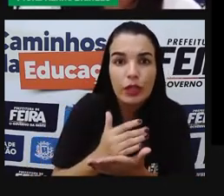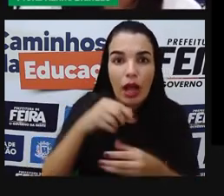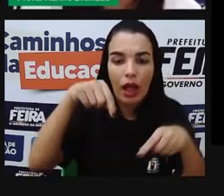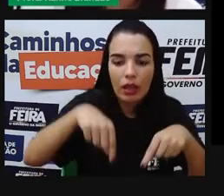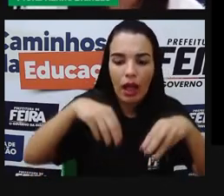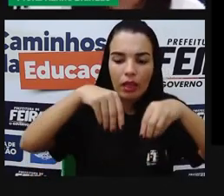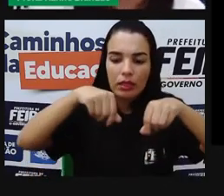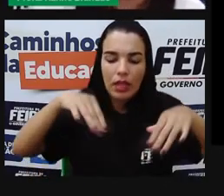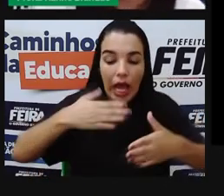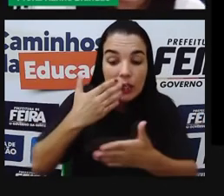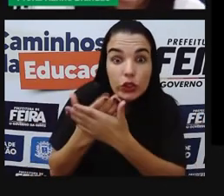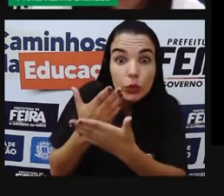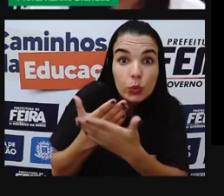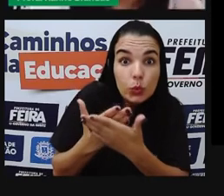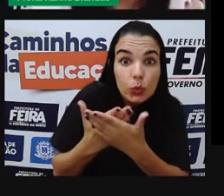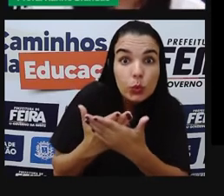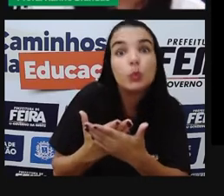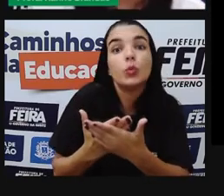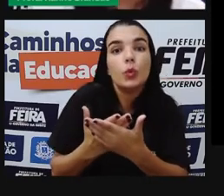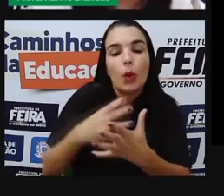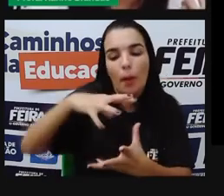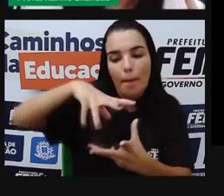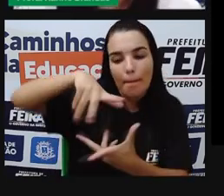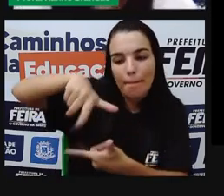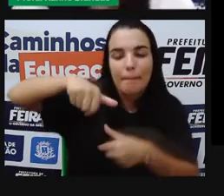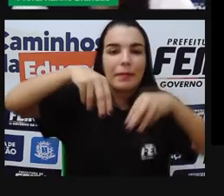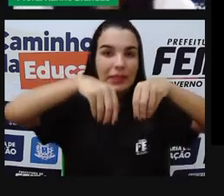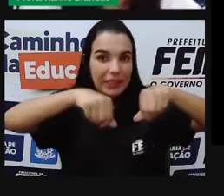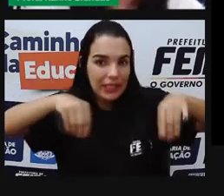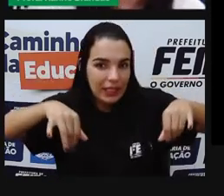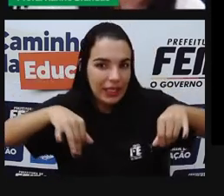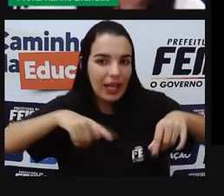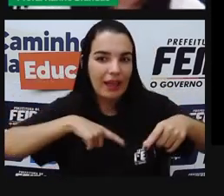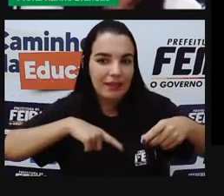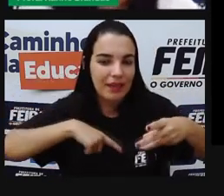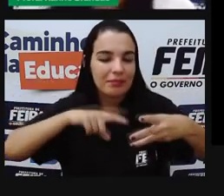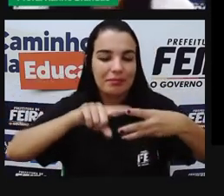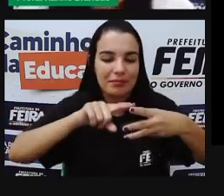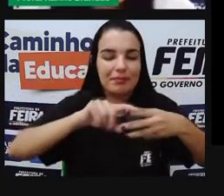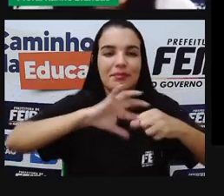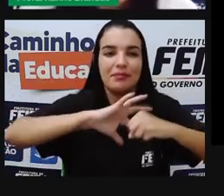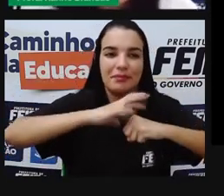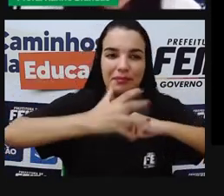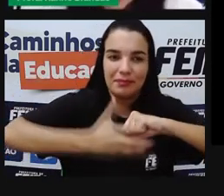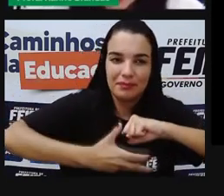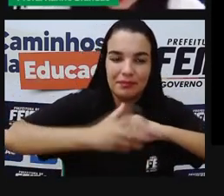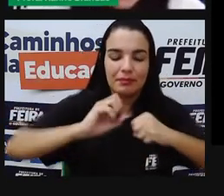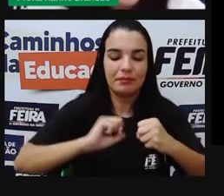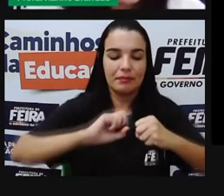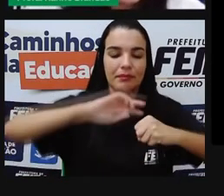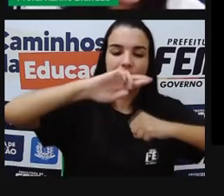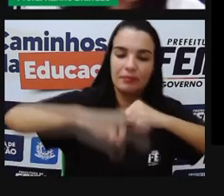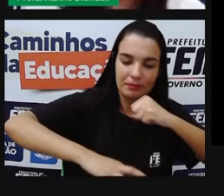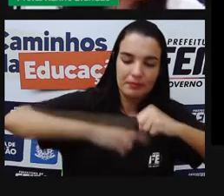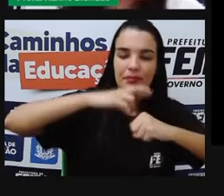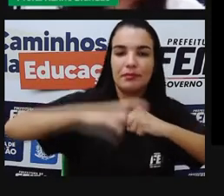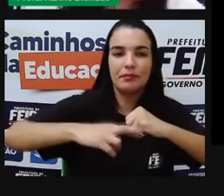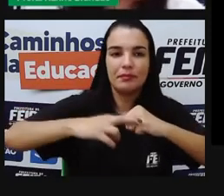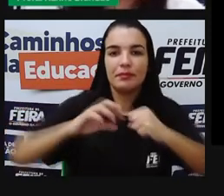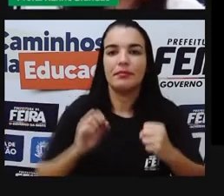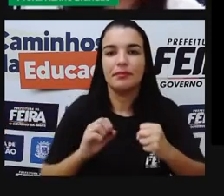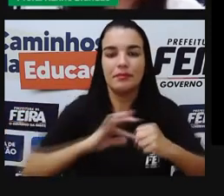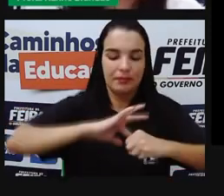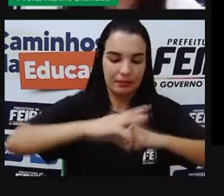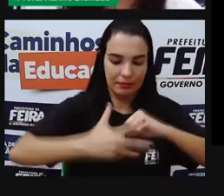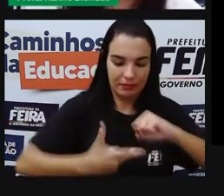estudo do nosso planeta Terra. A atmosfera, litosfera, hidrosfera e biosfera. E aí,